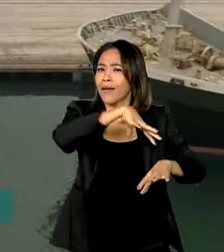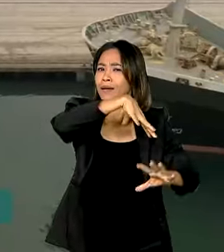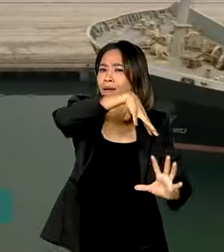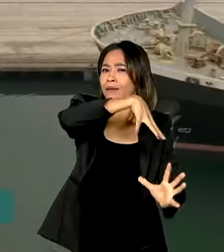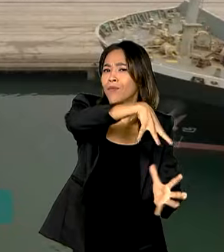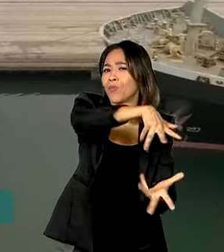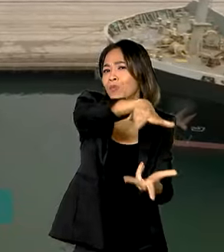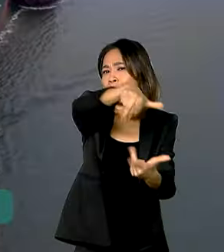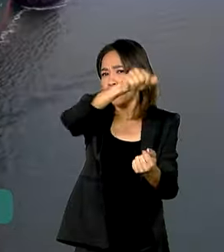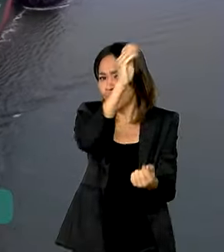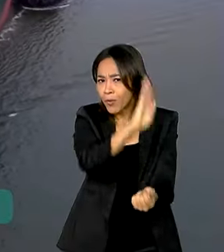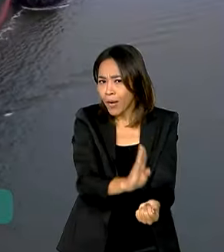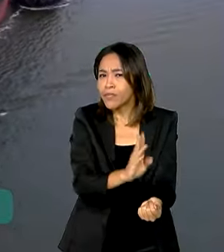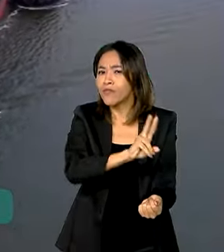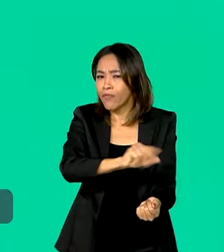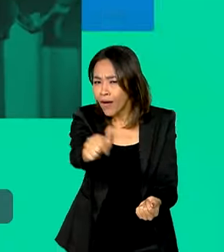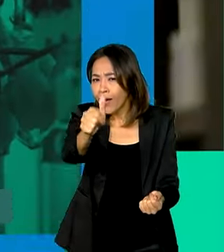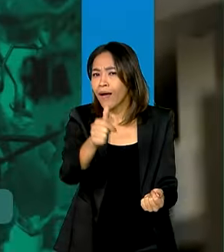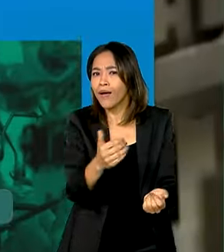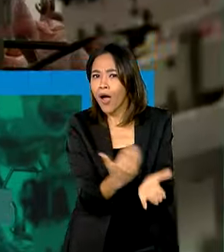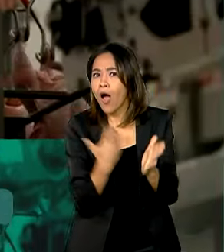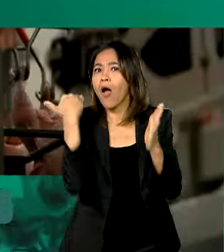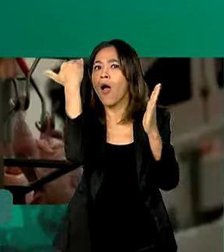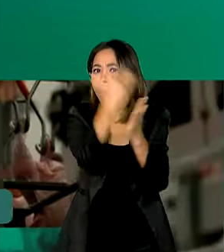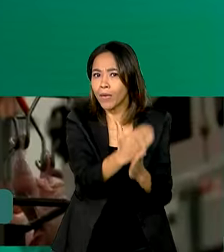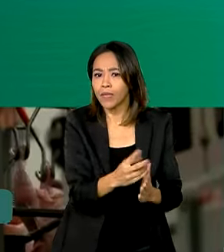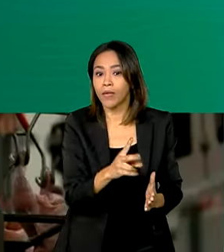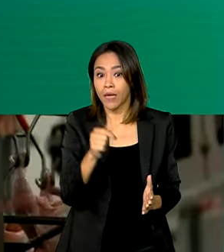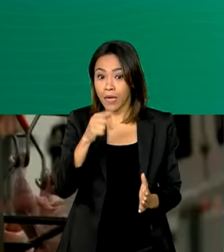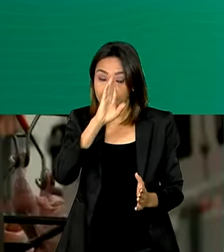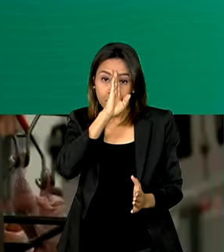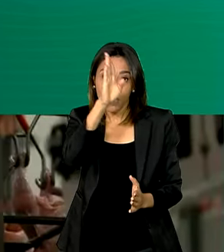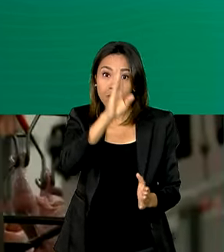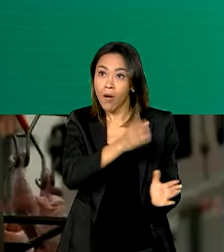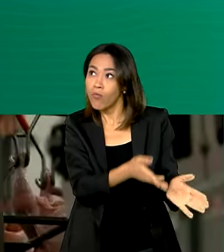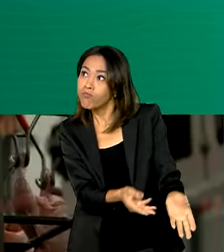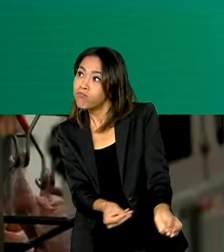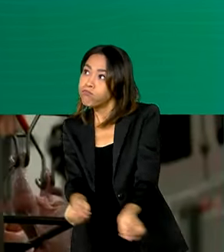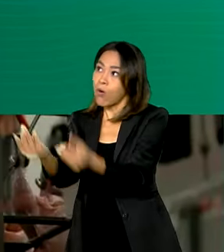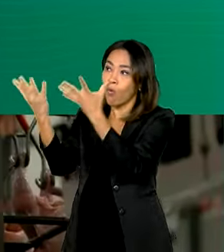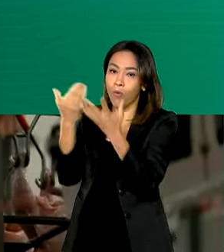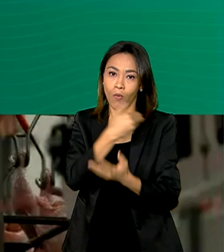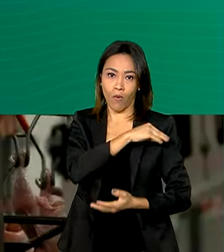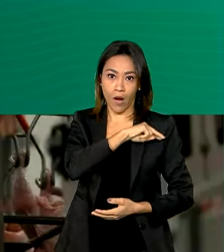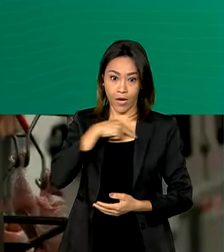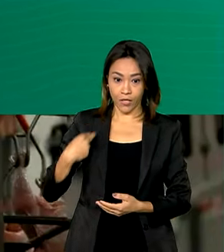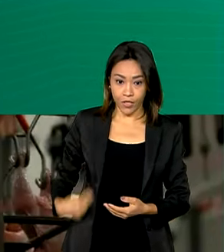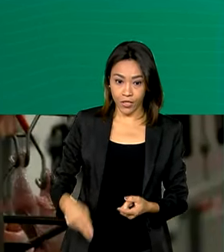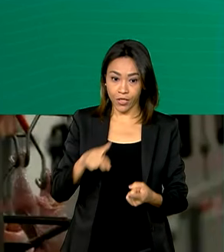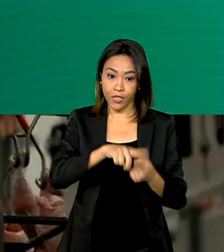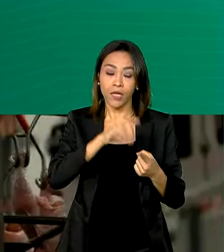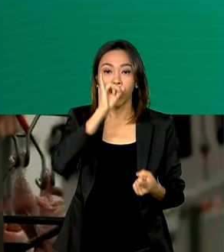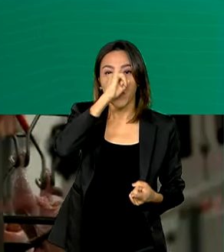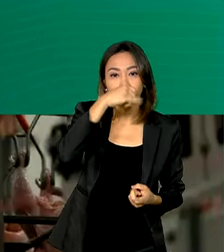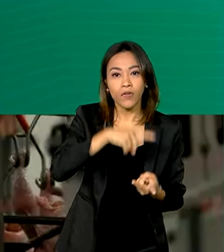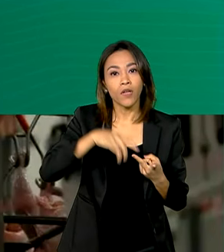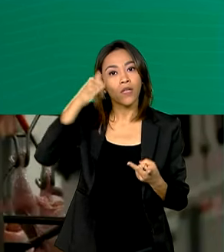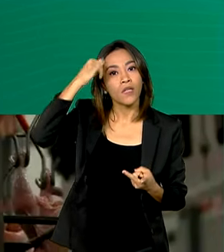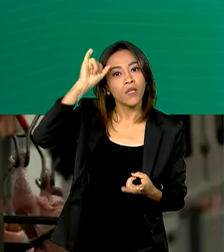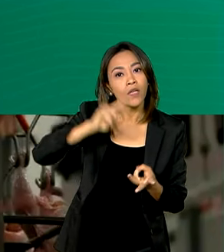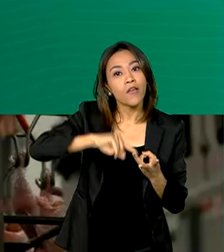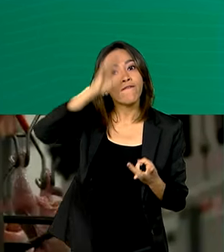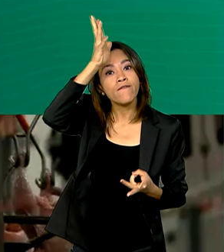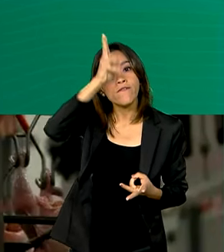deve aumentar as exportações esse ano. A China, principal destino de carnes bovina, suína e de frango brasileira,